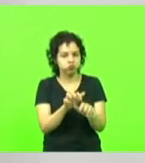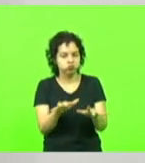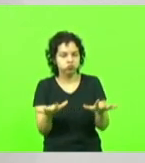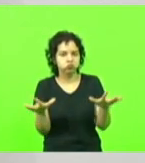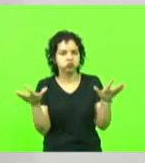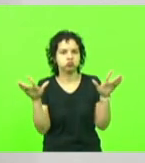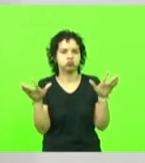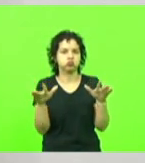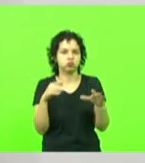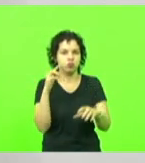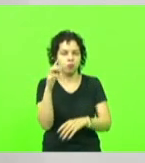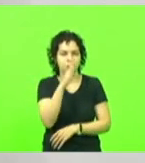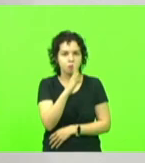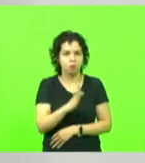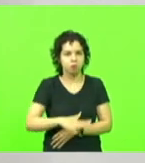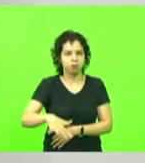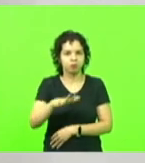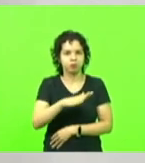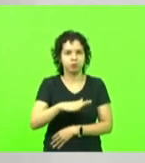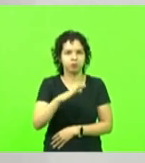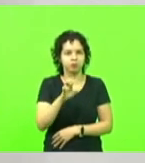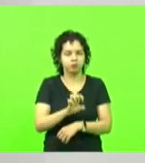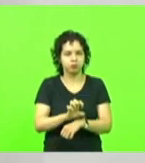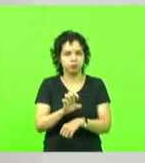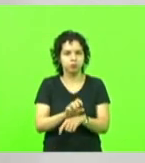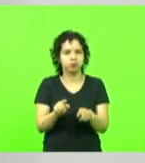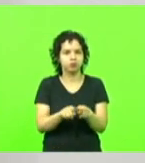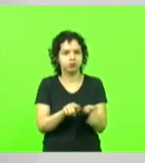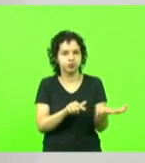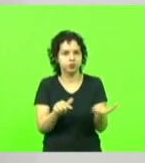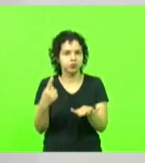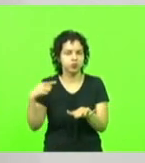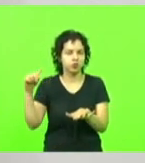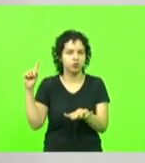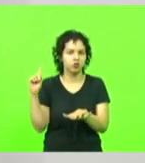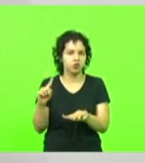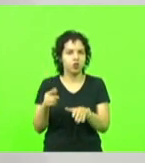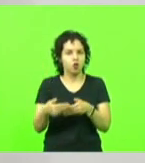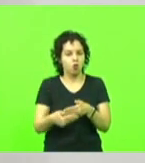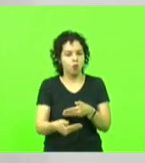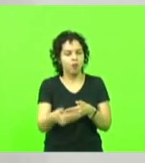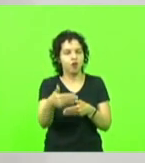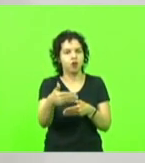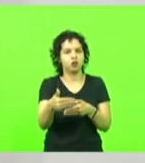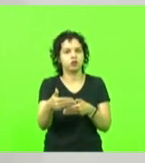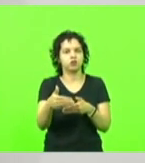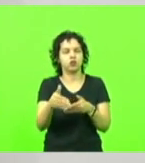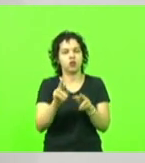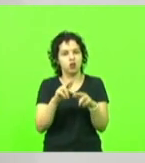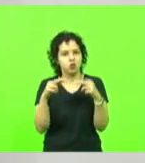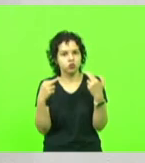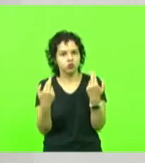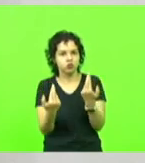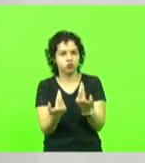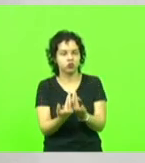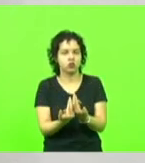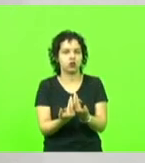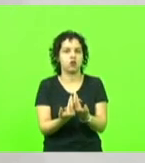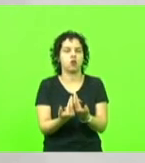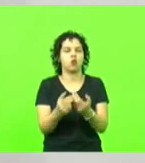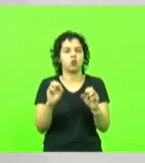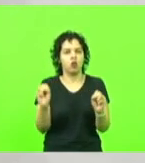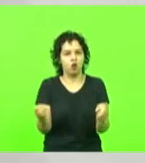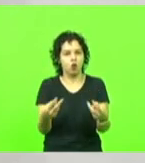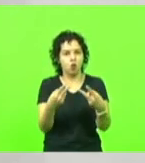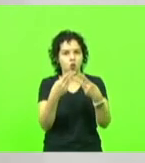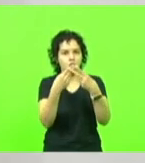também estadual desde a semana passada com o início da conferência da ONU sobre as mudanças climáticas. O encontro da